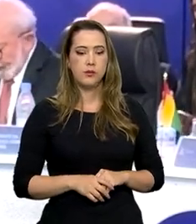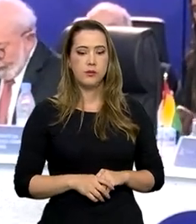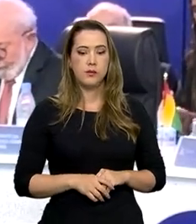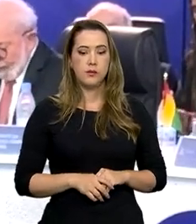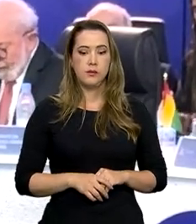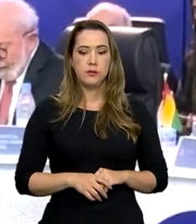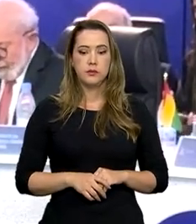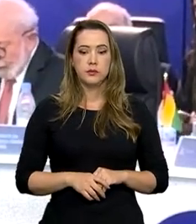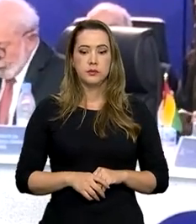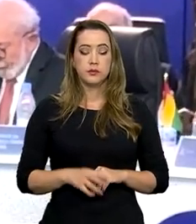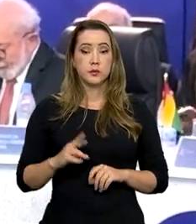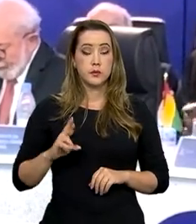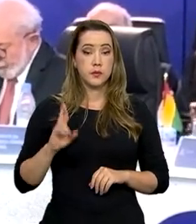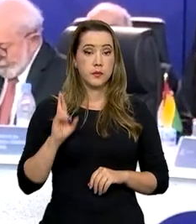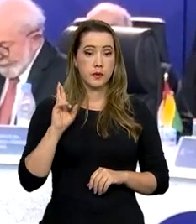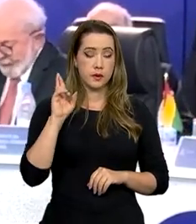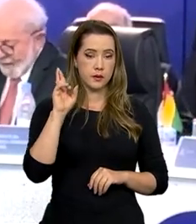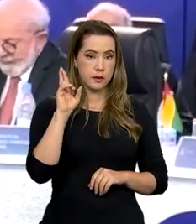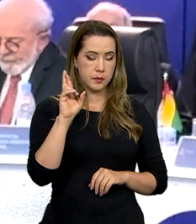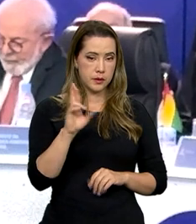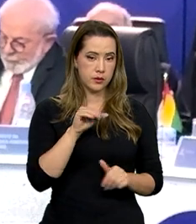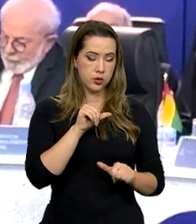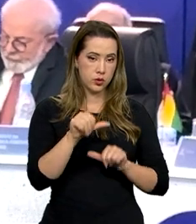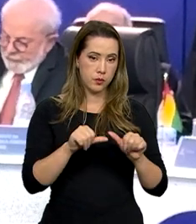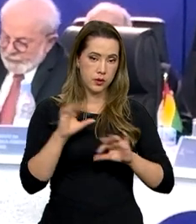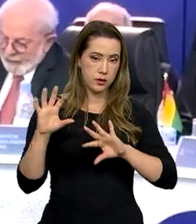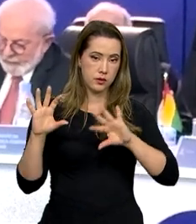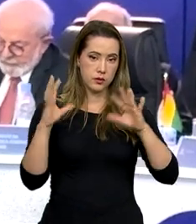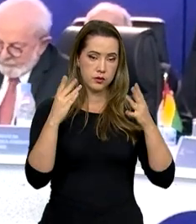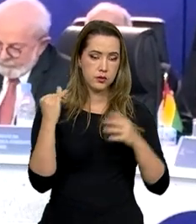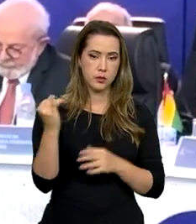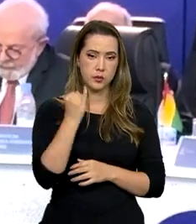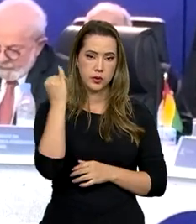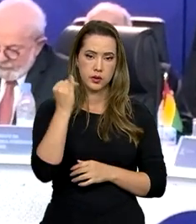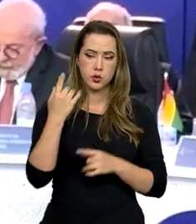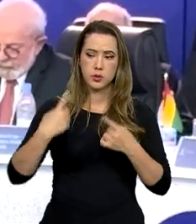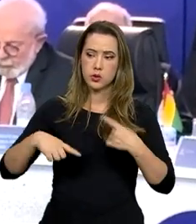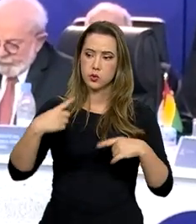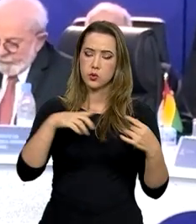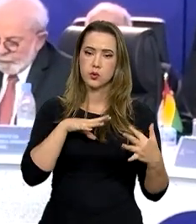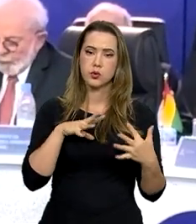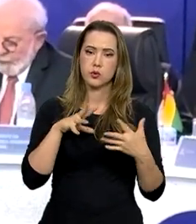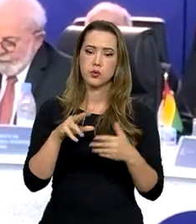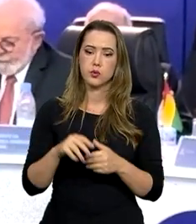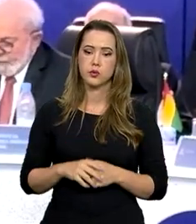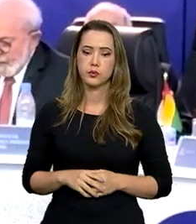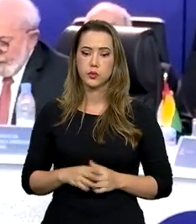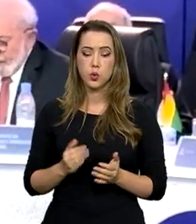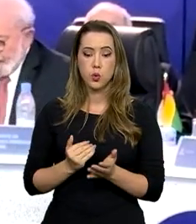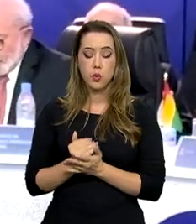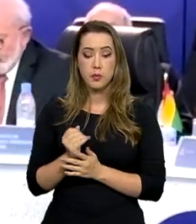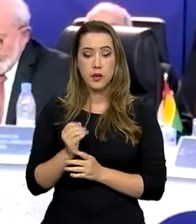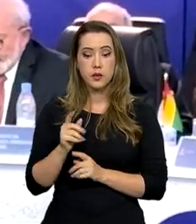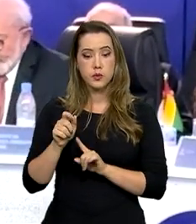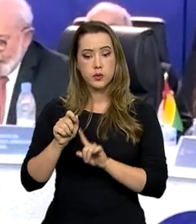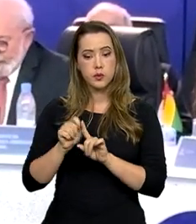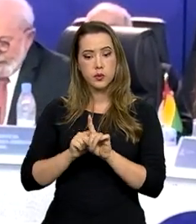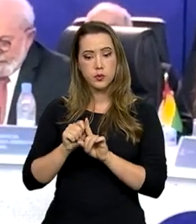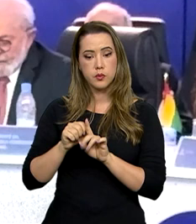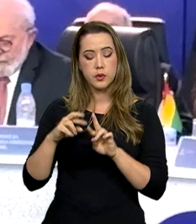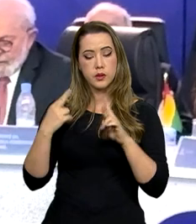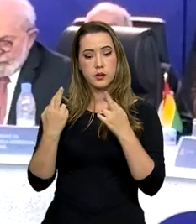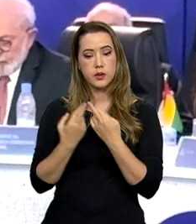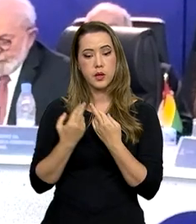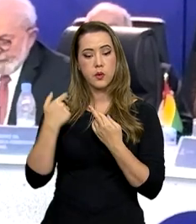mudança do clima é um dos eixos centrais da minha política externa. No início do mês, reunimos em